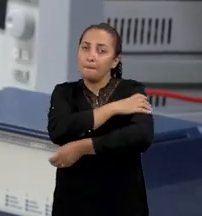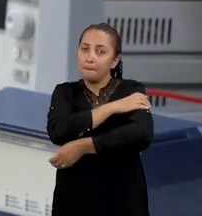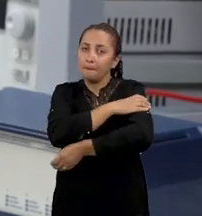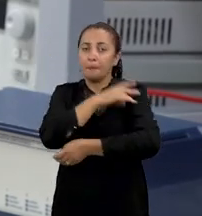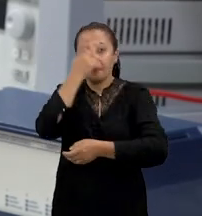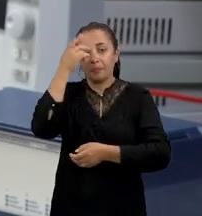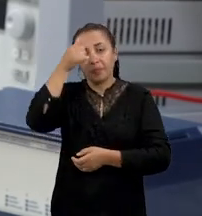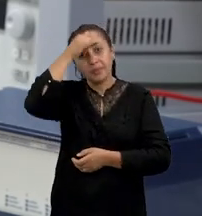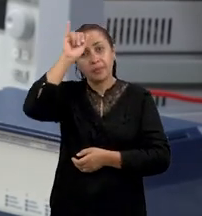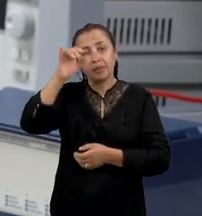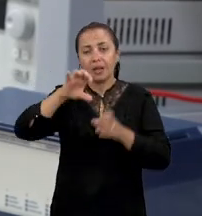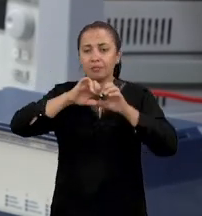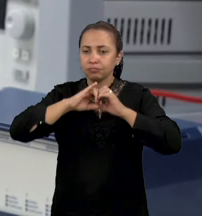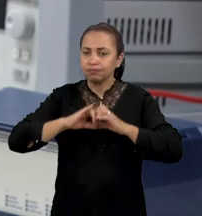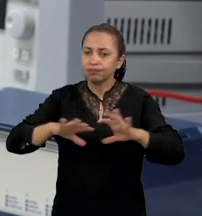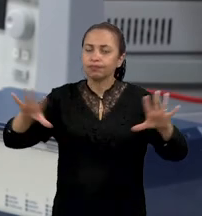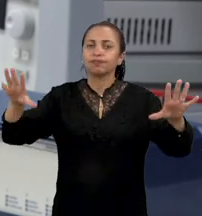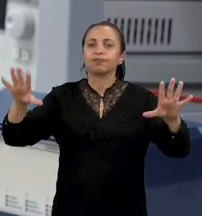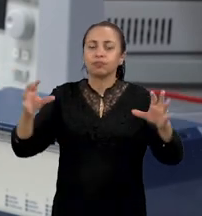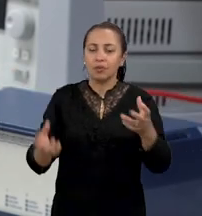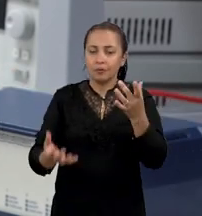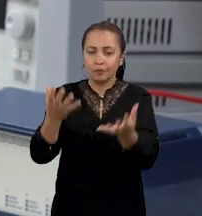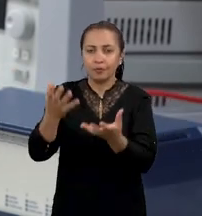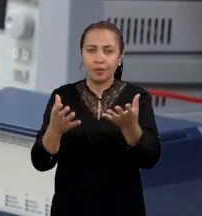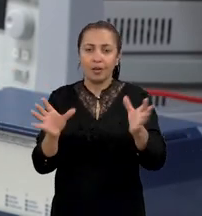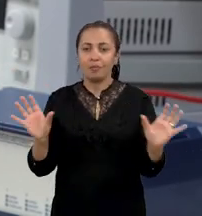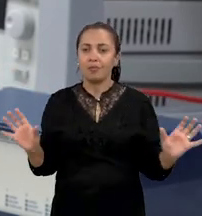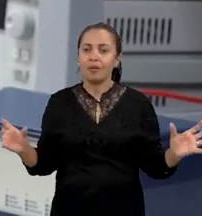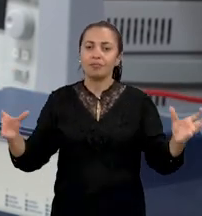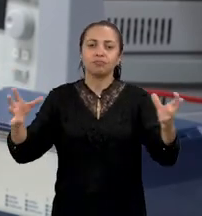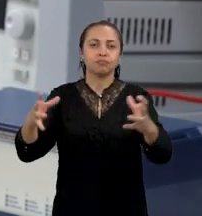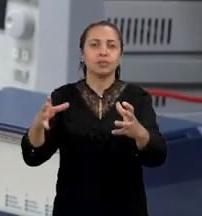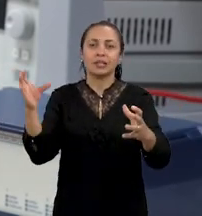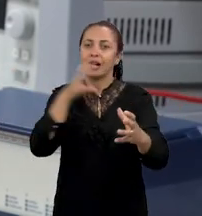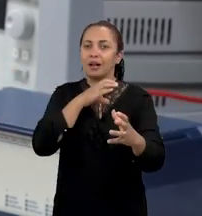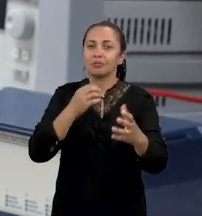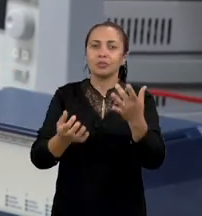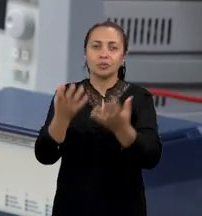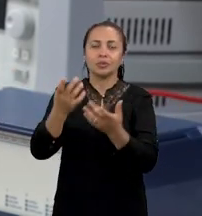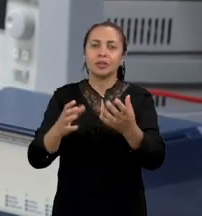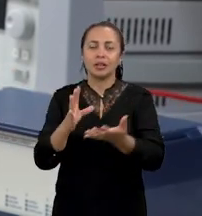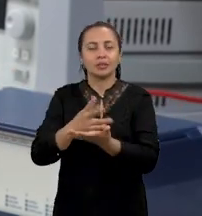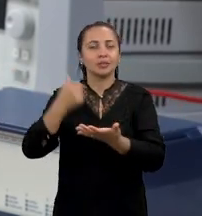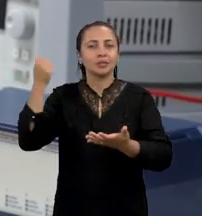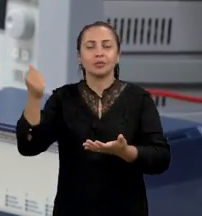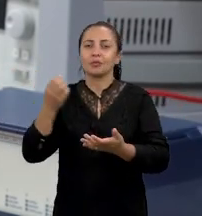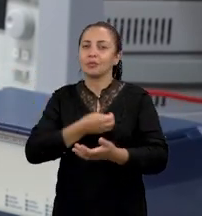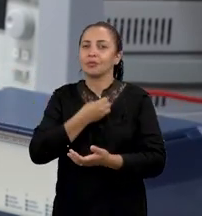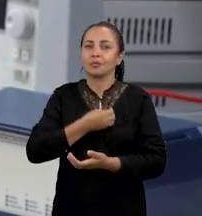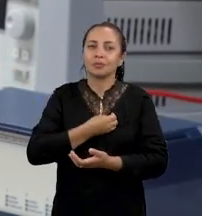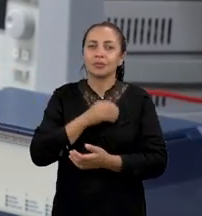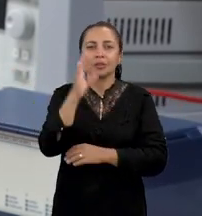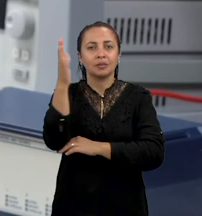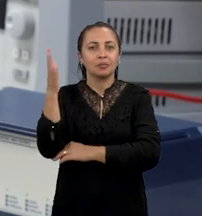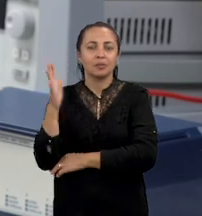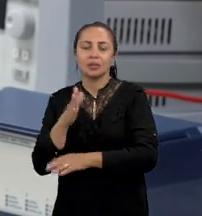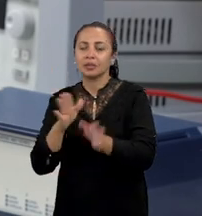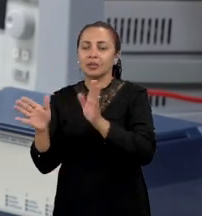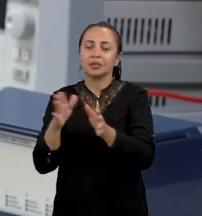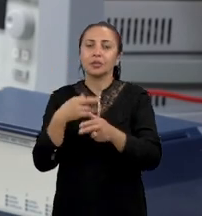a proliferação abrupta do incêndio, tentar controlar o máximo possível e salvar vidas, vegetações,